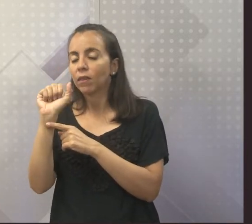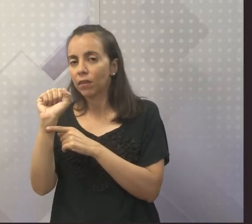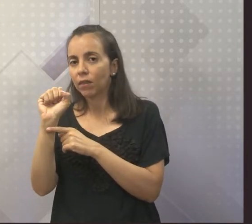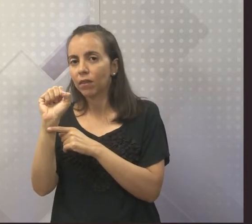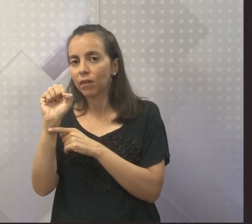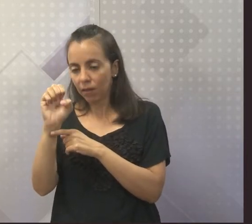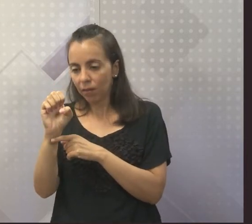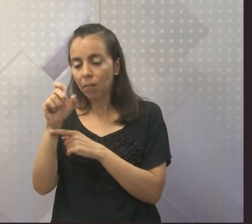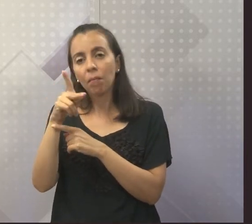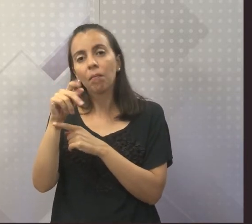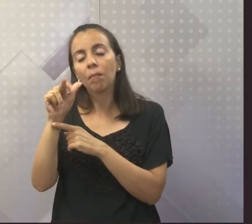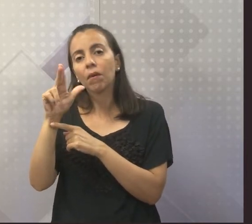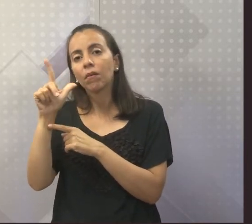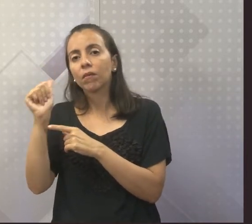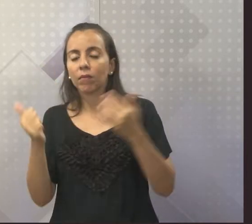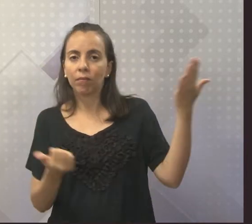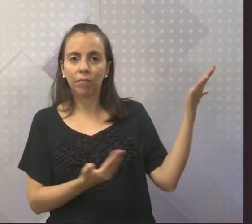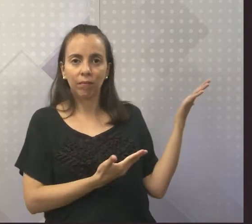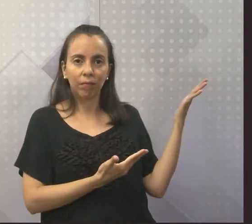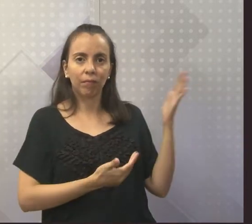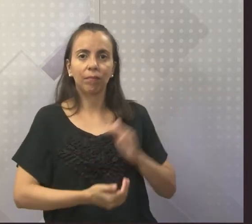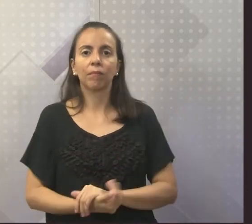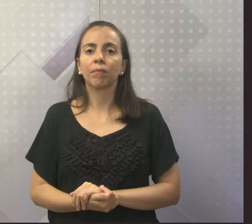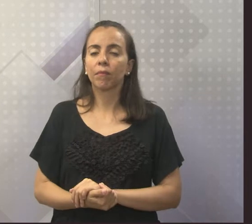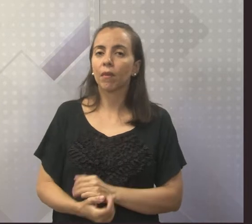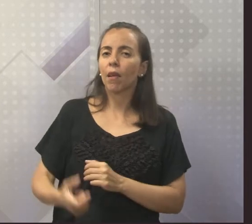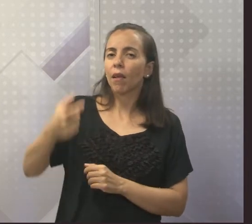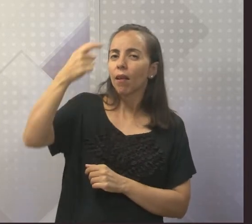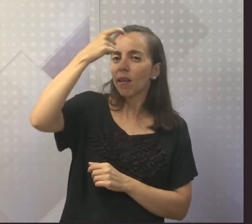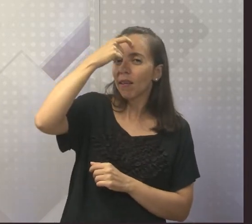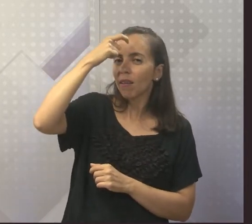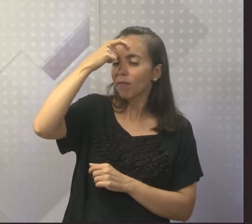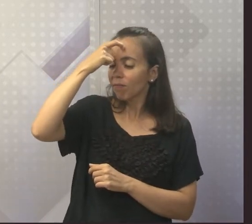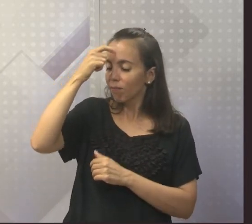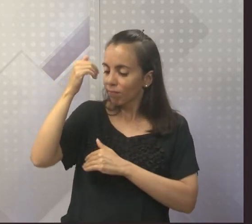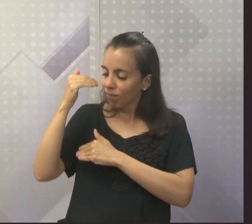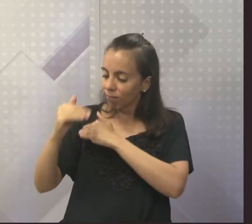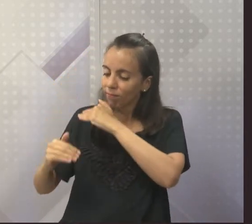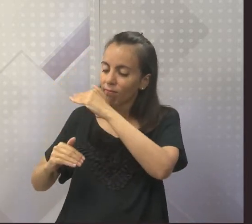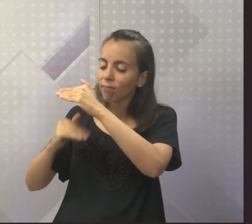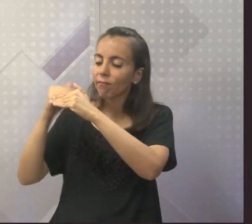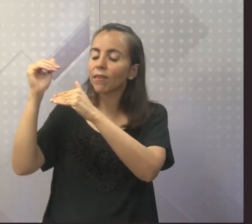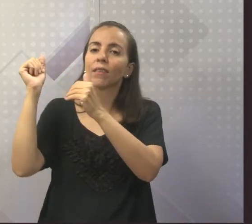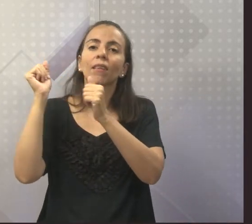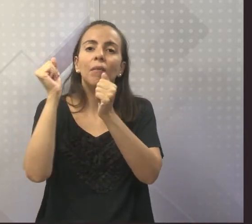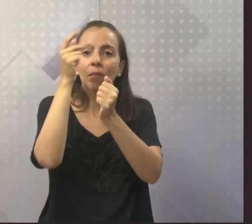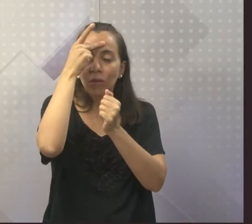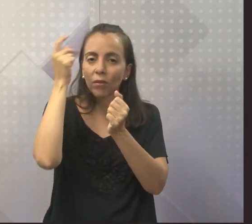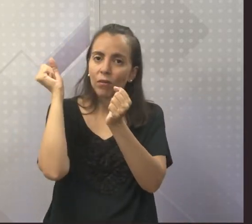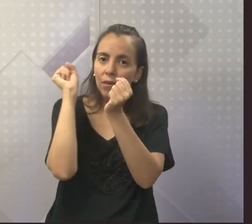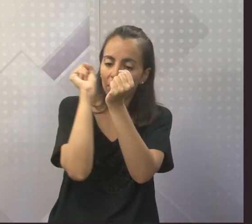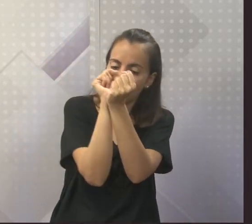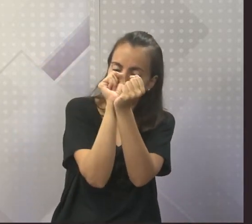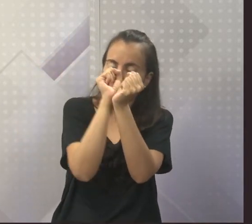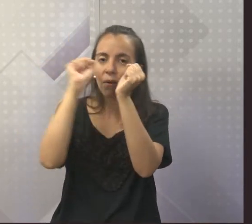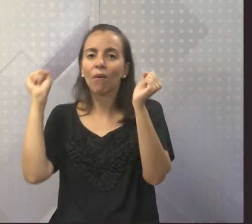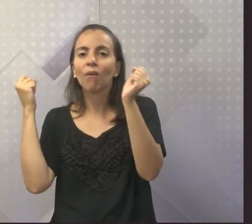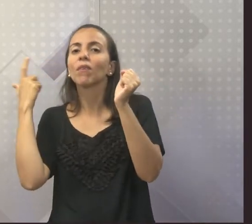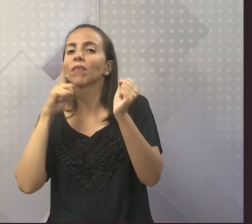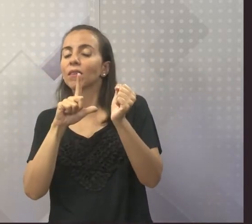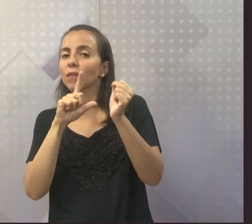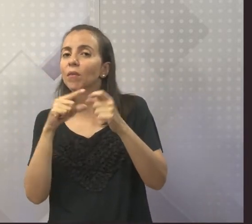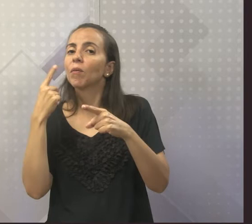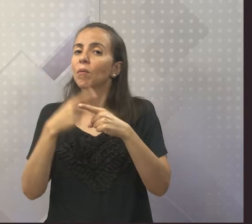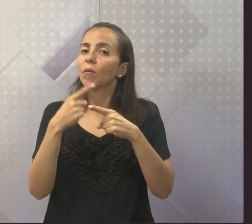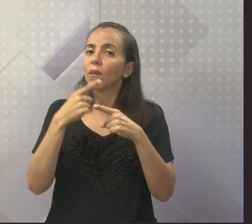A intelectualidade negra foi fundamental para que a abolição se tornasse possível. E um deles